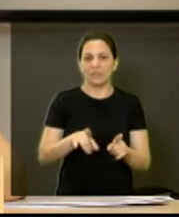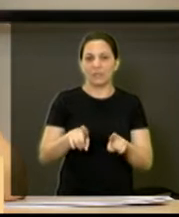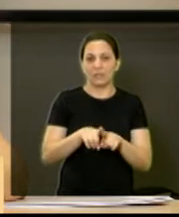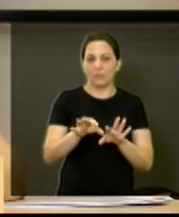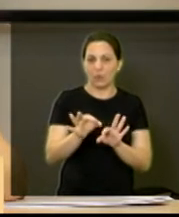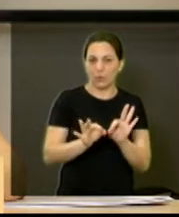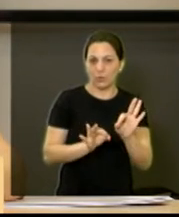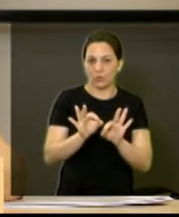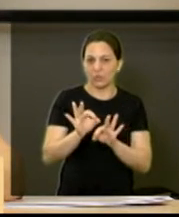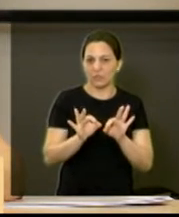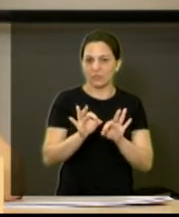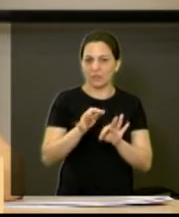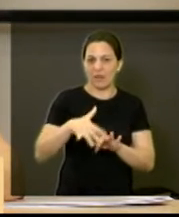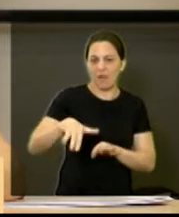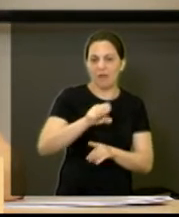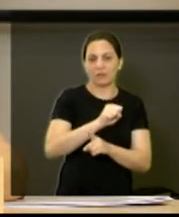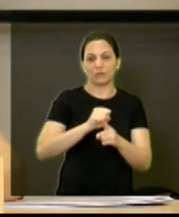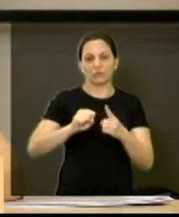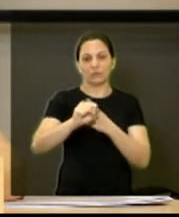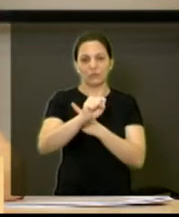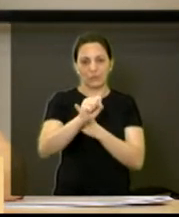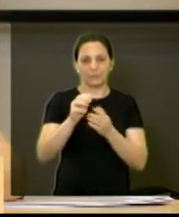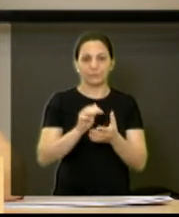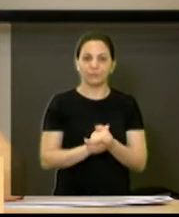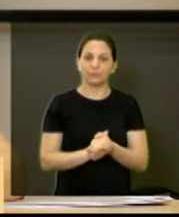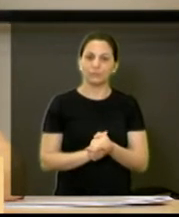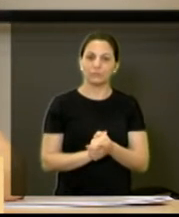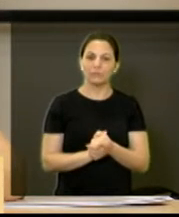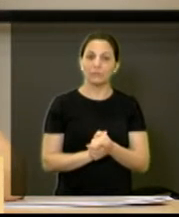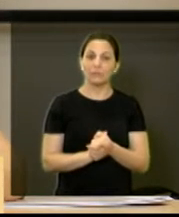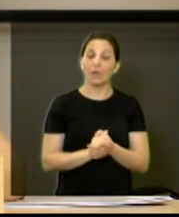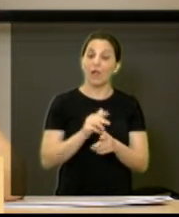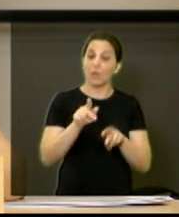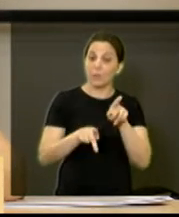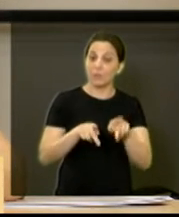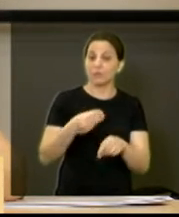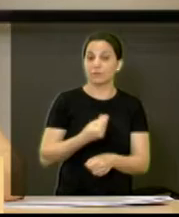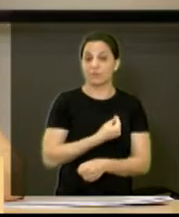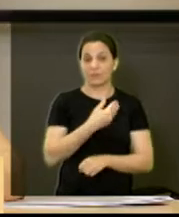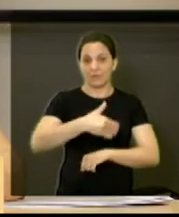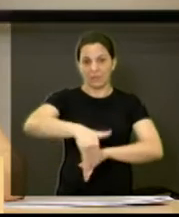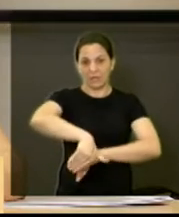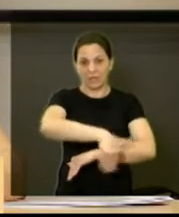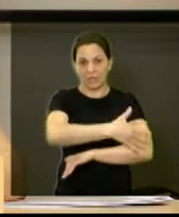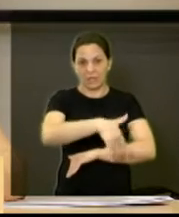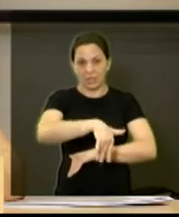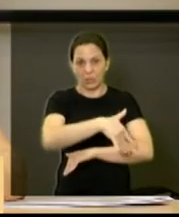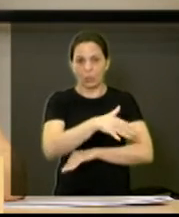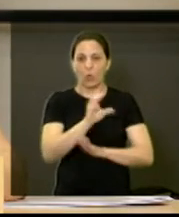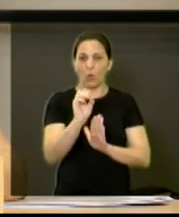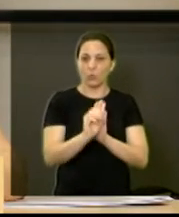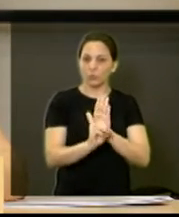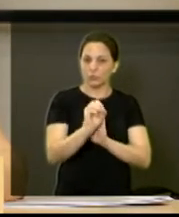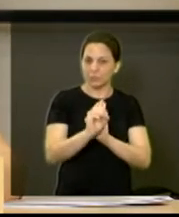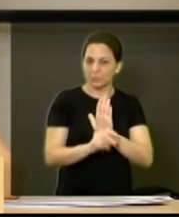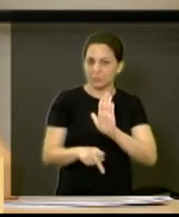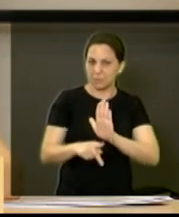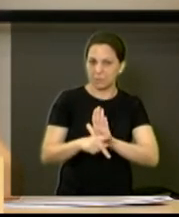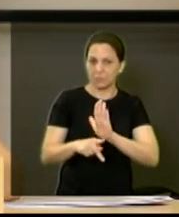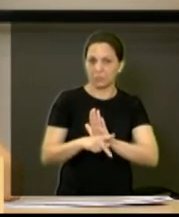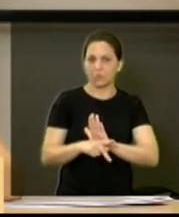serviço de abordagem social. A questão da população de rua, na questão orçamentária,